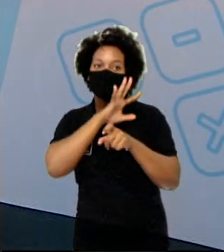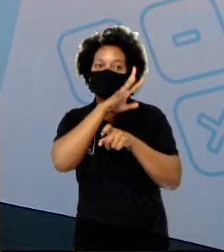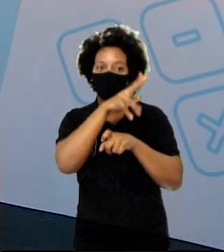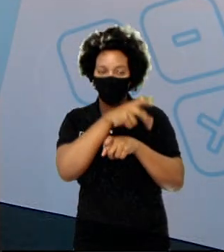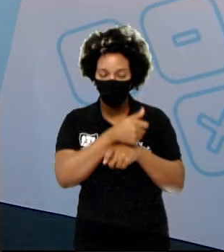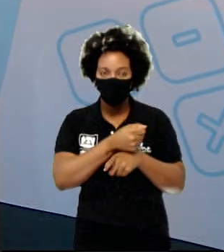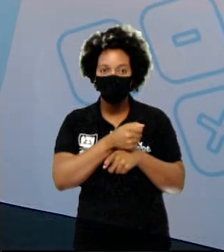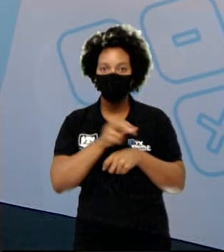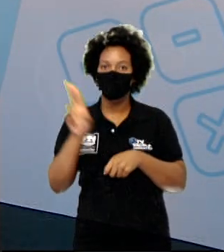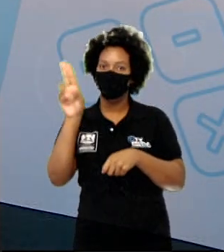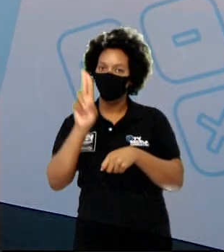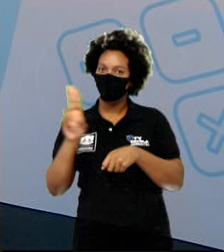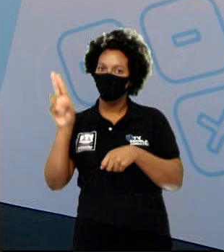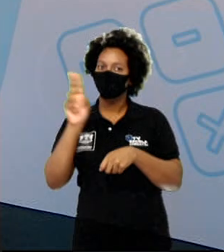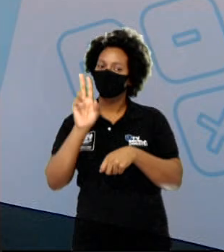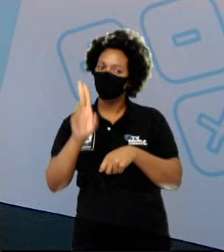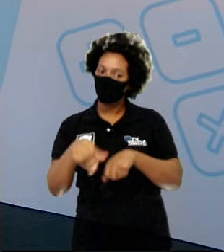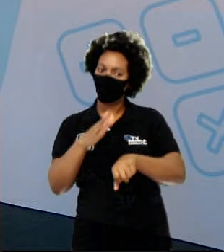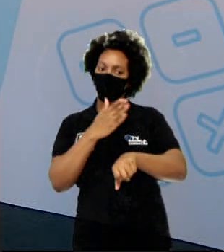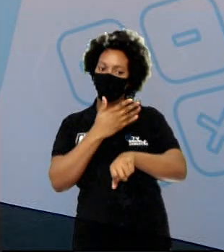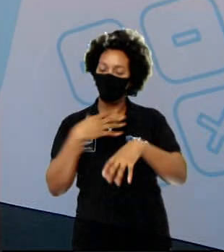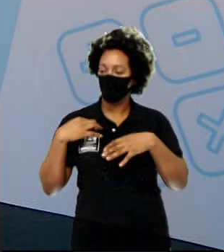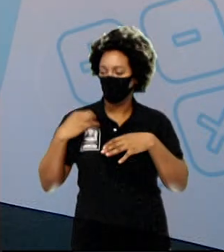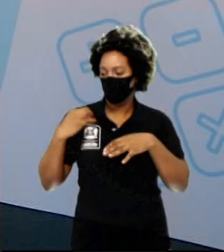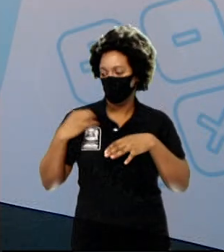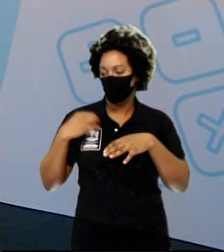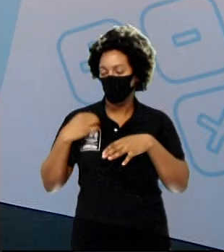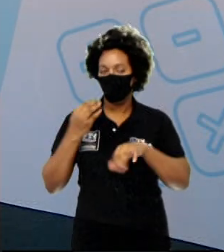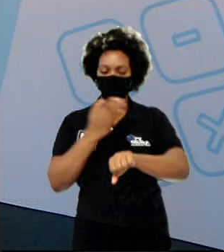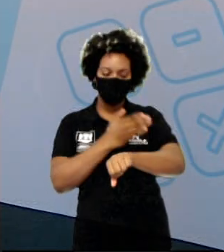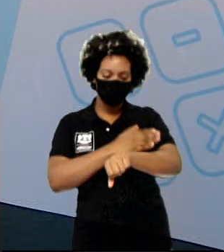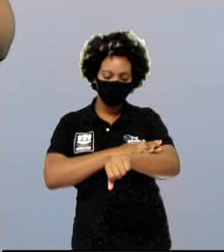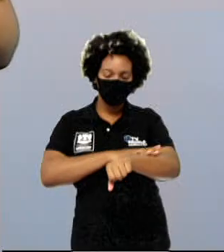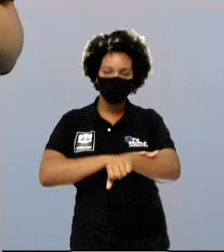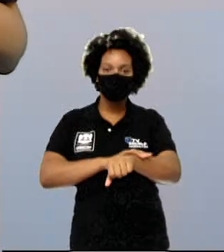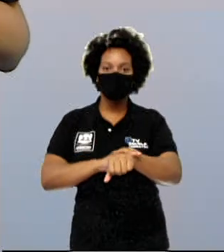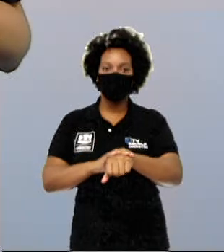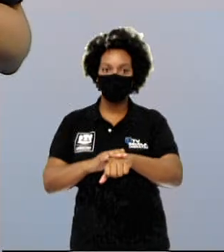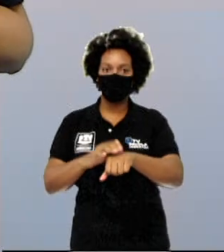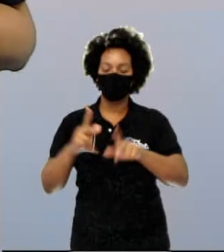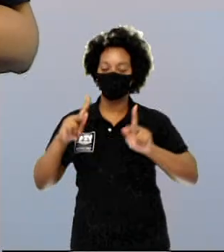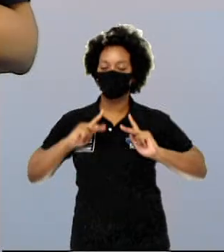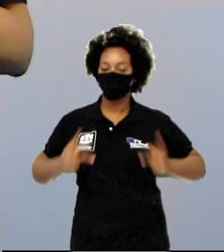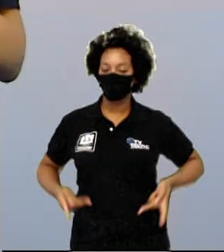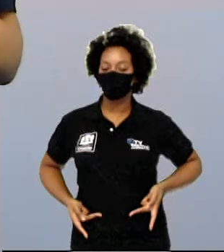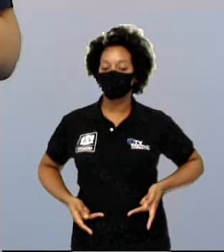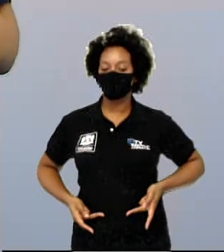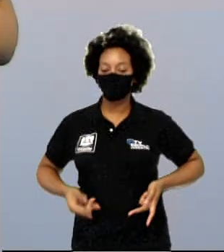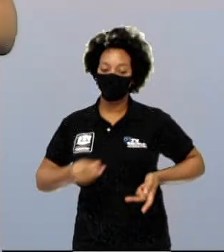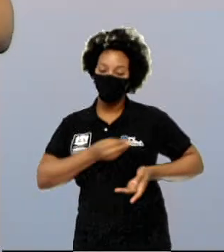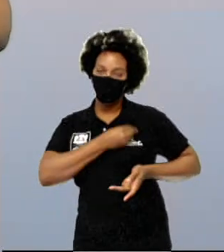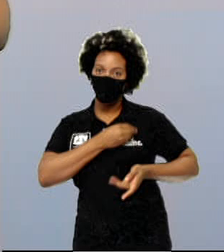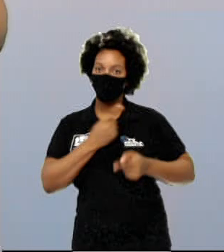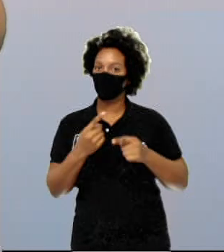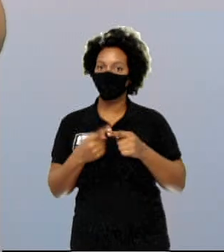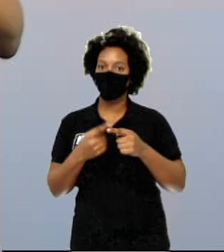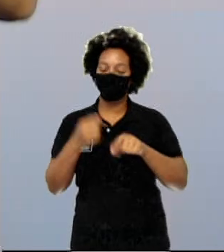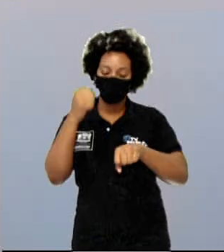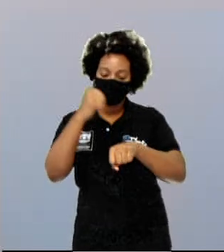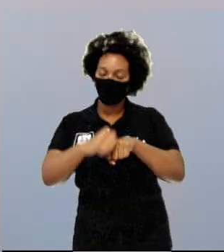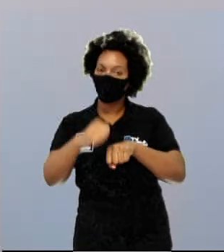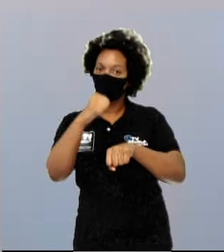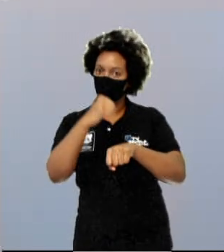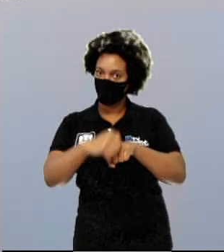Usávamos já trajes de pele. O homem sobreviveu porque, tendo a pedra lascada,